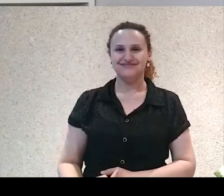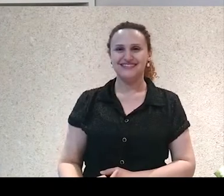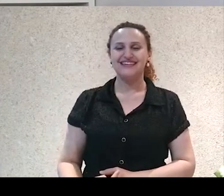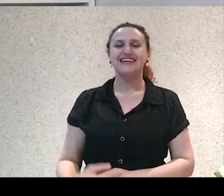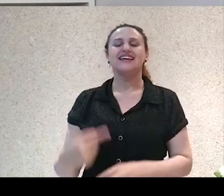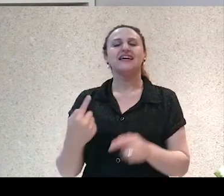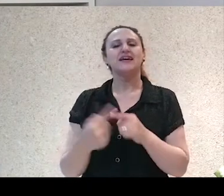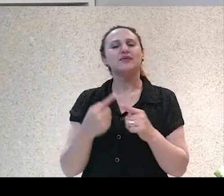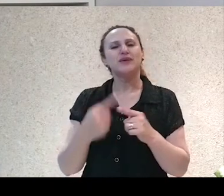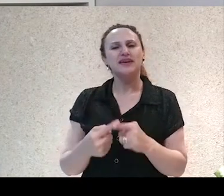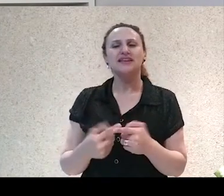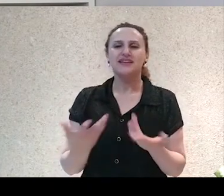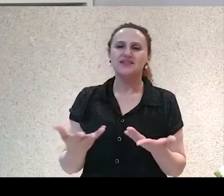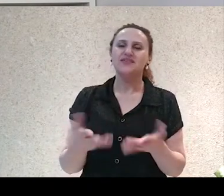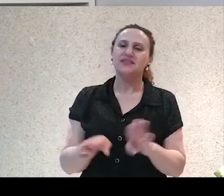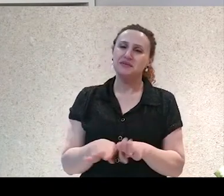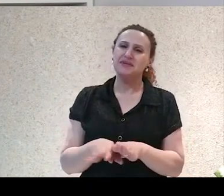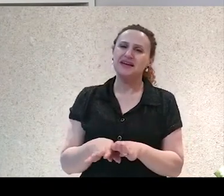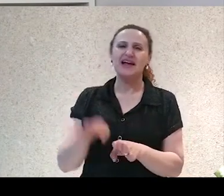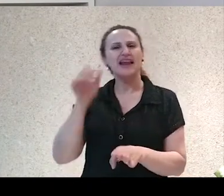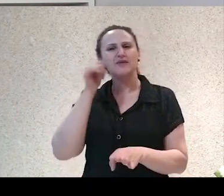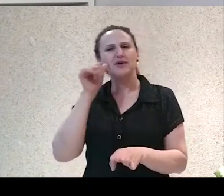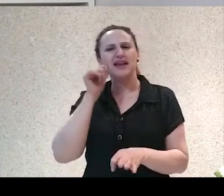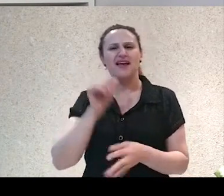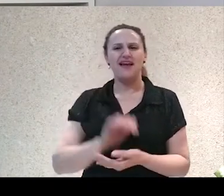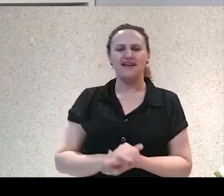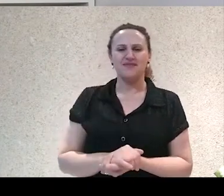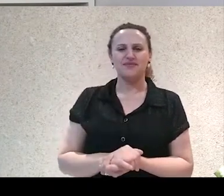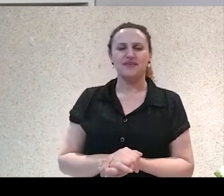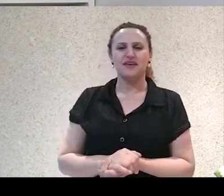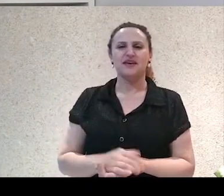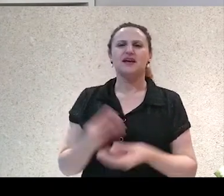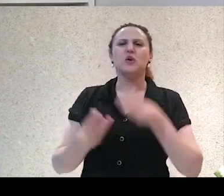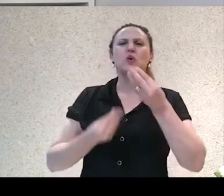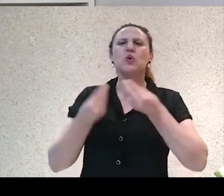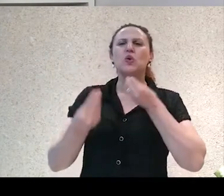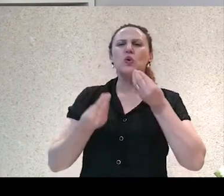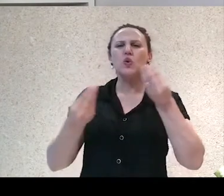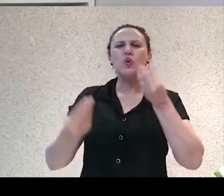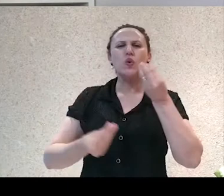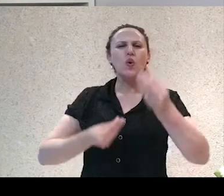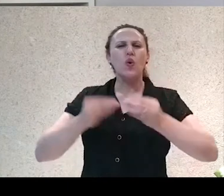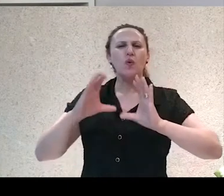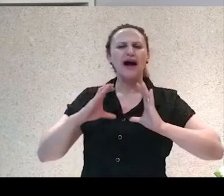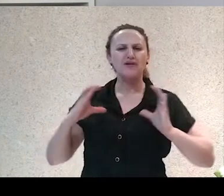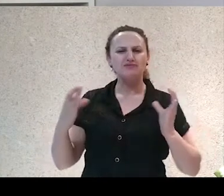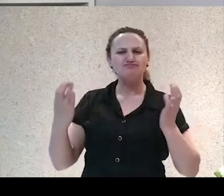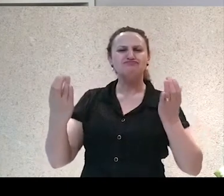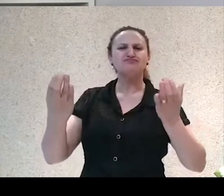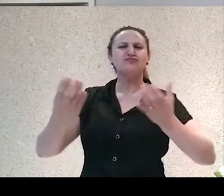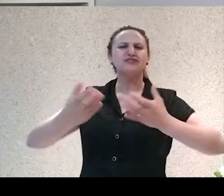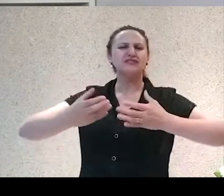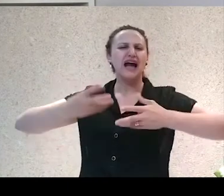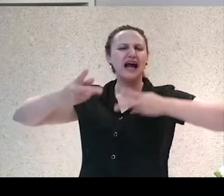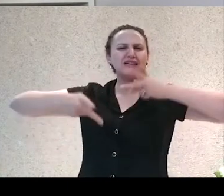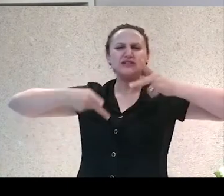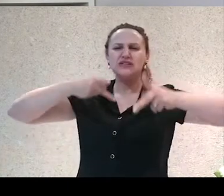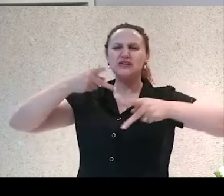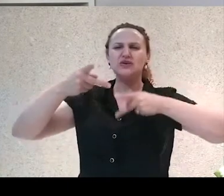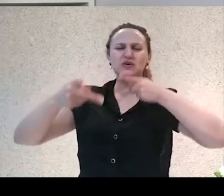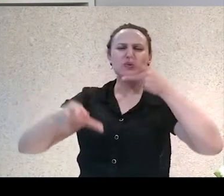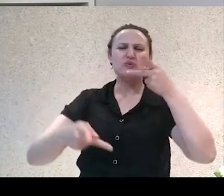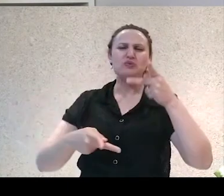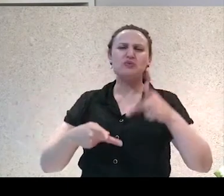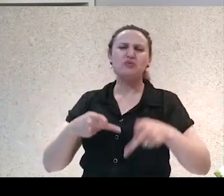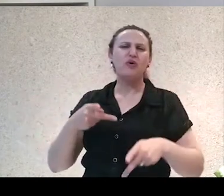né? Uma protagonista mulher. Ela vai dizer, como a civilização, a personagem, né? Como a civilização é idiota, por que se ter um corpo, se